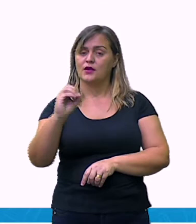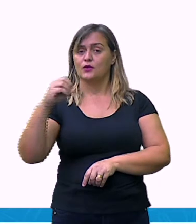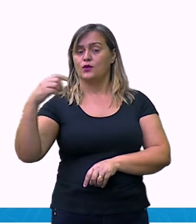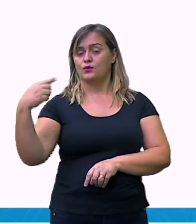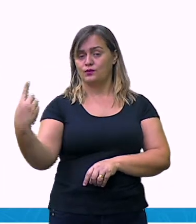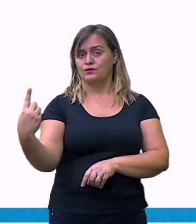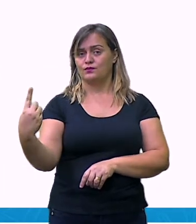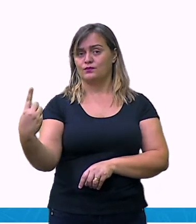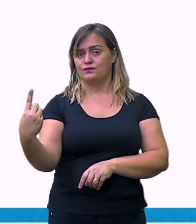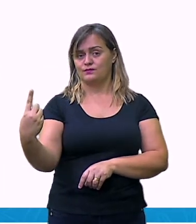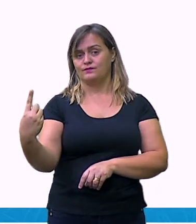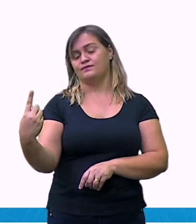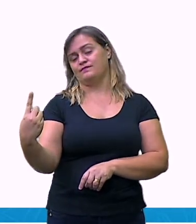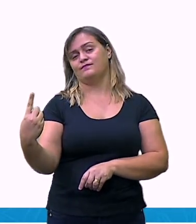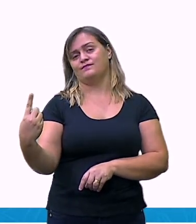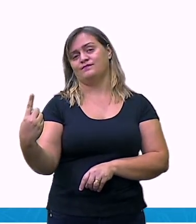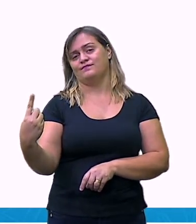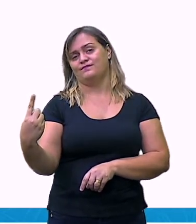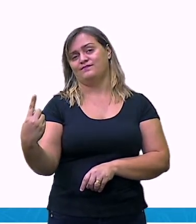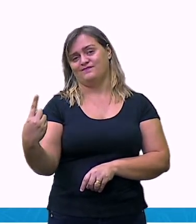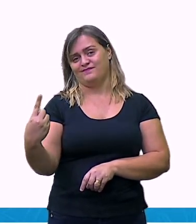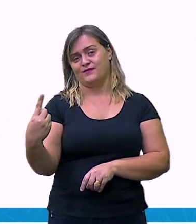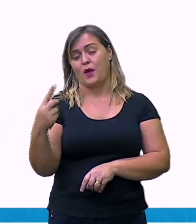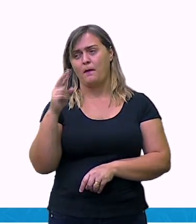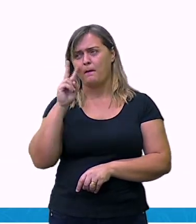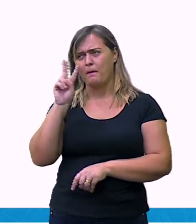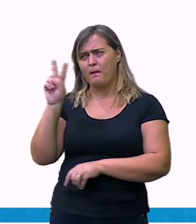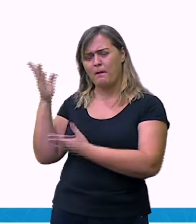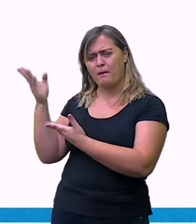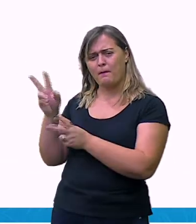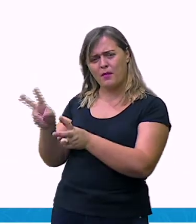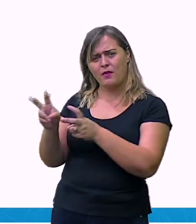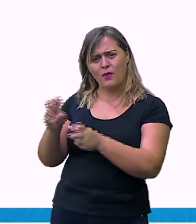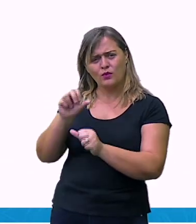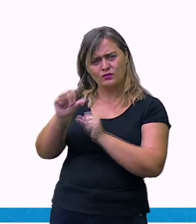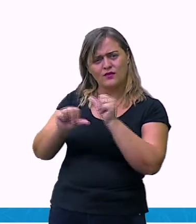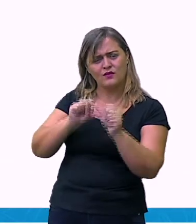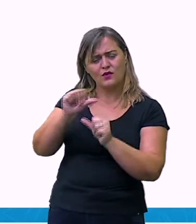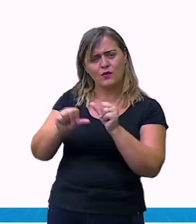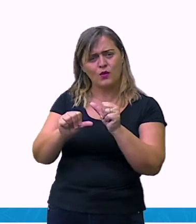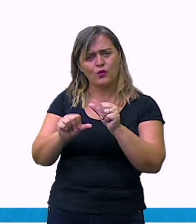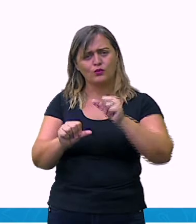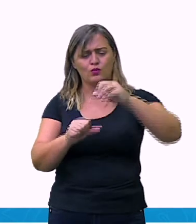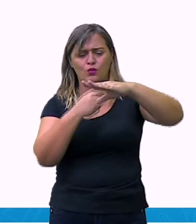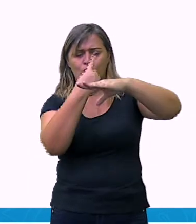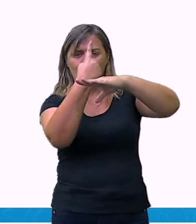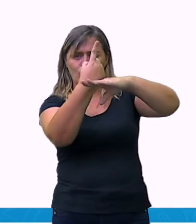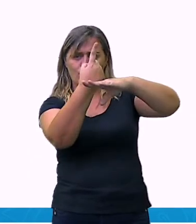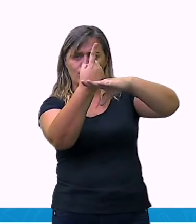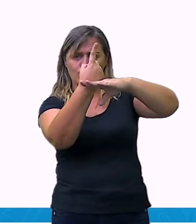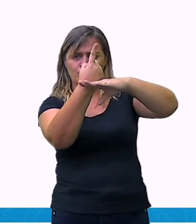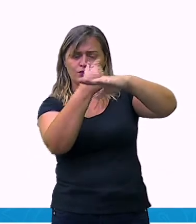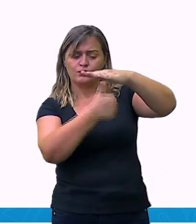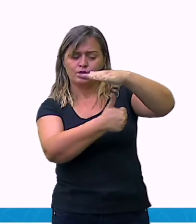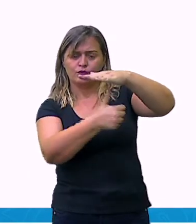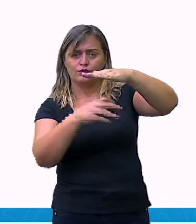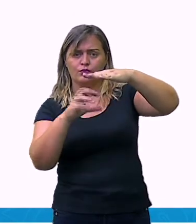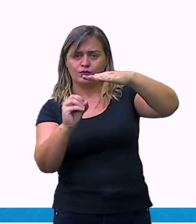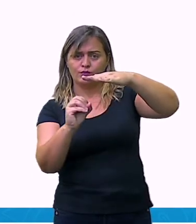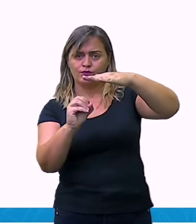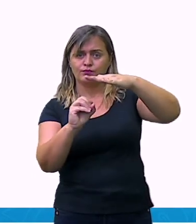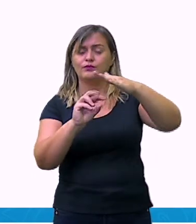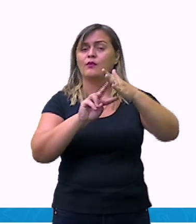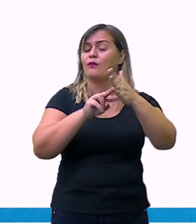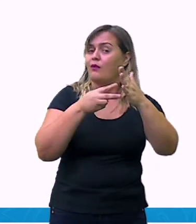1 centésimo, agora lendo aqui a nossa fração, 1 centésimo, é igual a 1%, ou